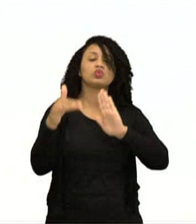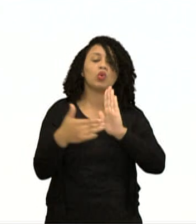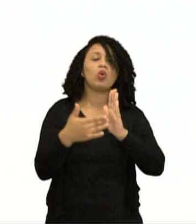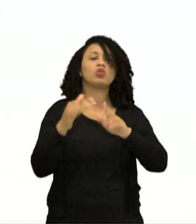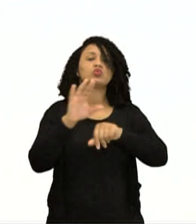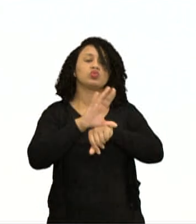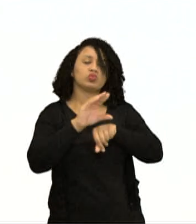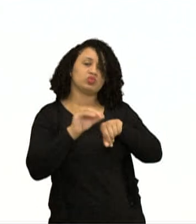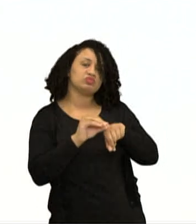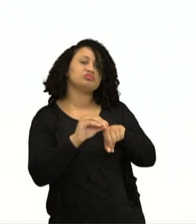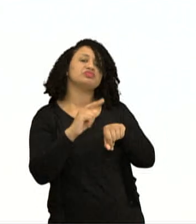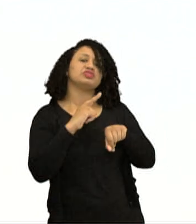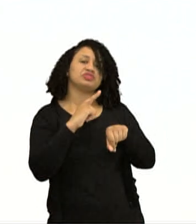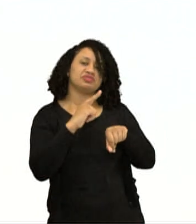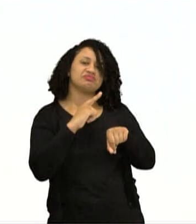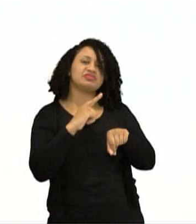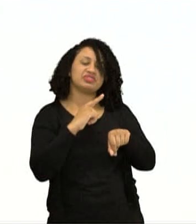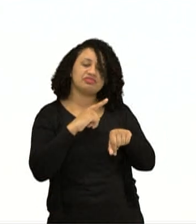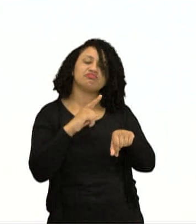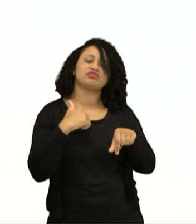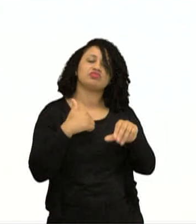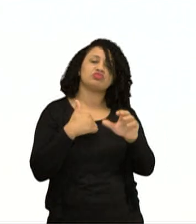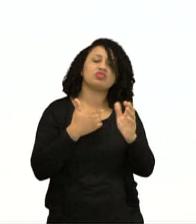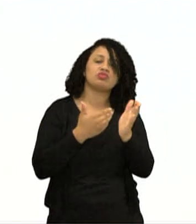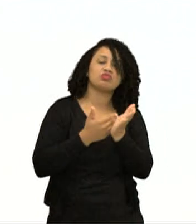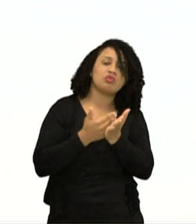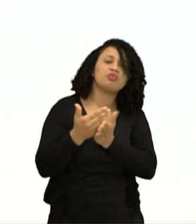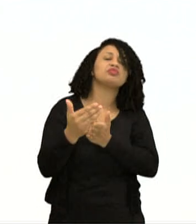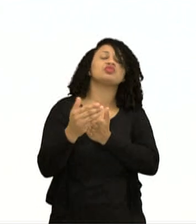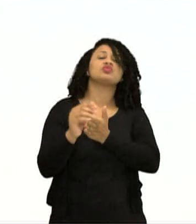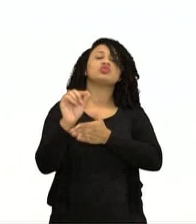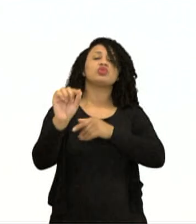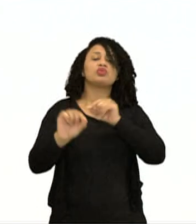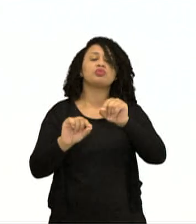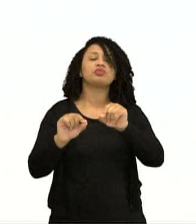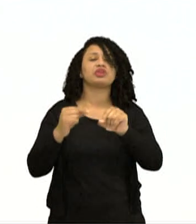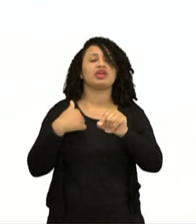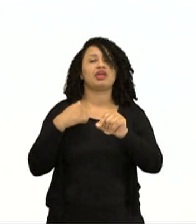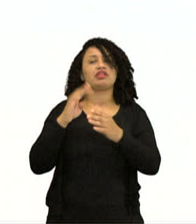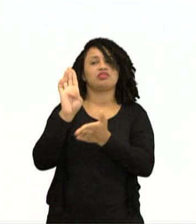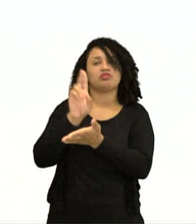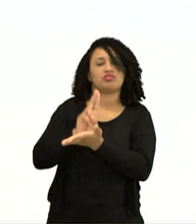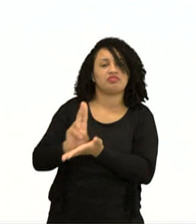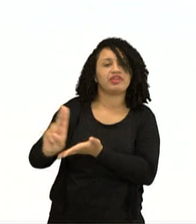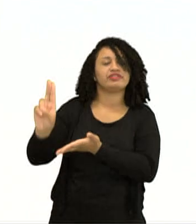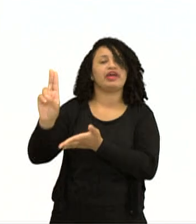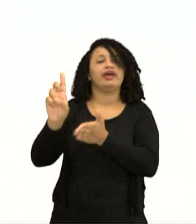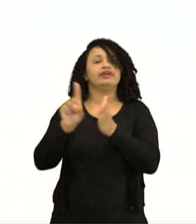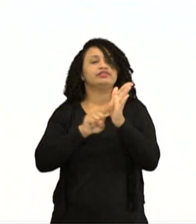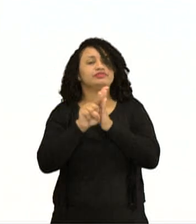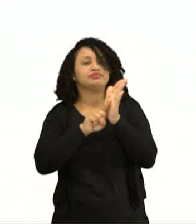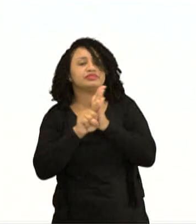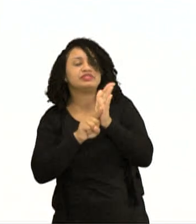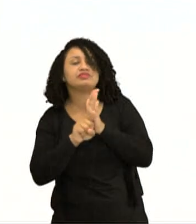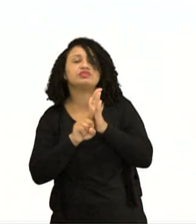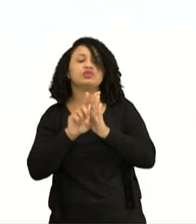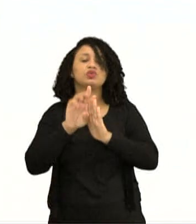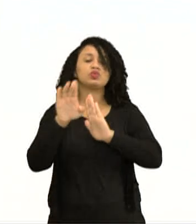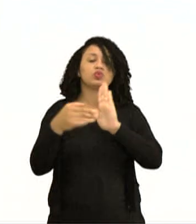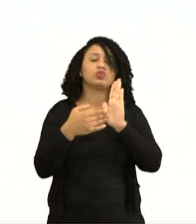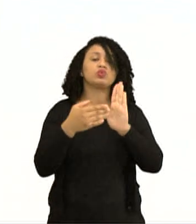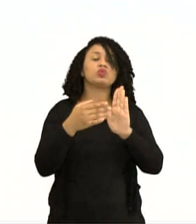conhecimento surgido a partir das universidades, então, todo esse